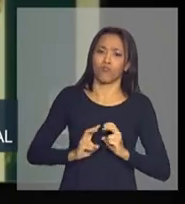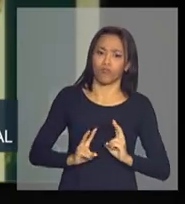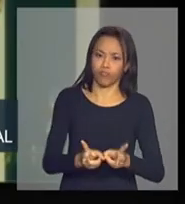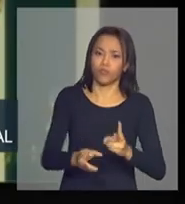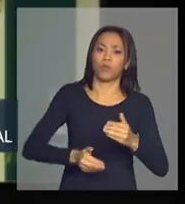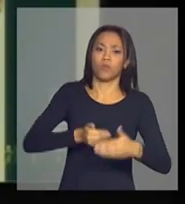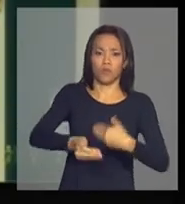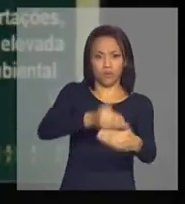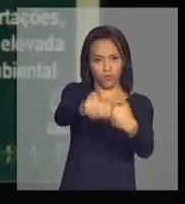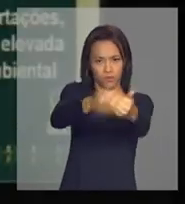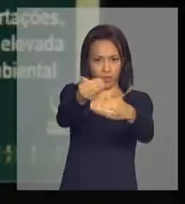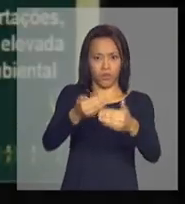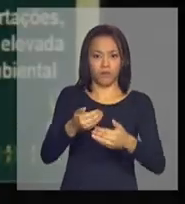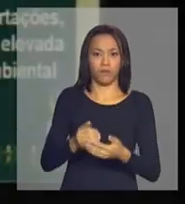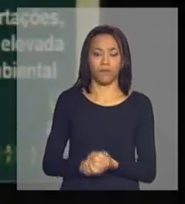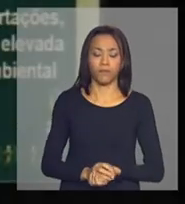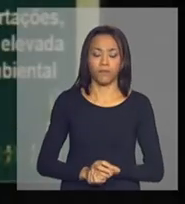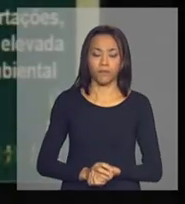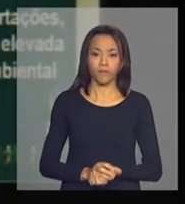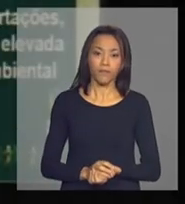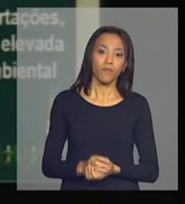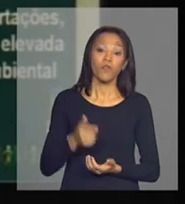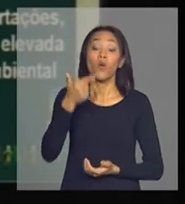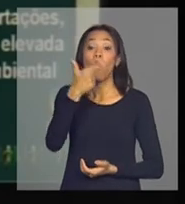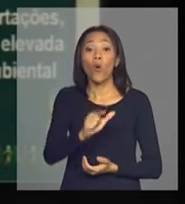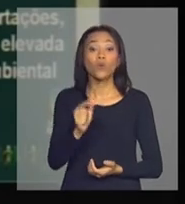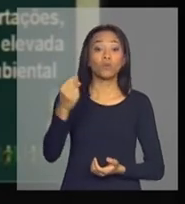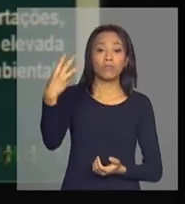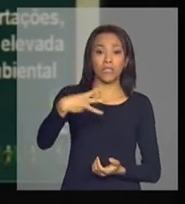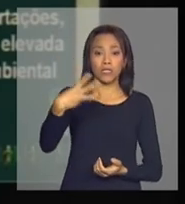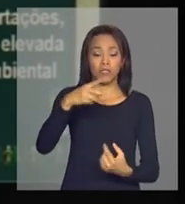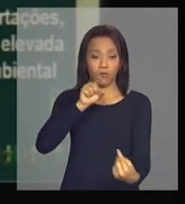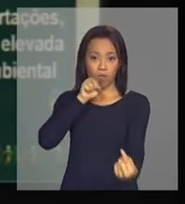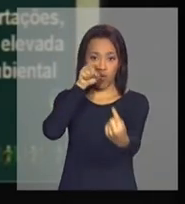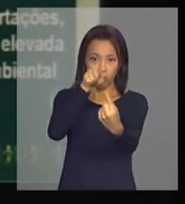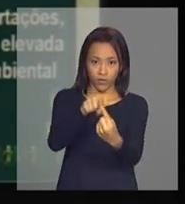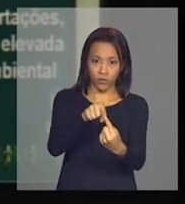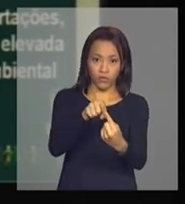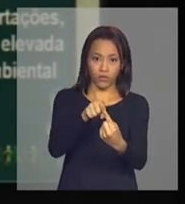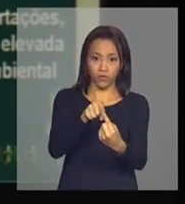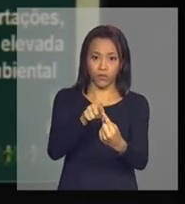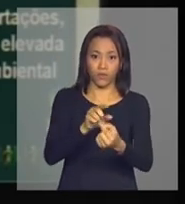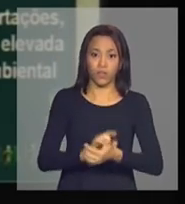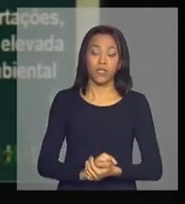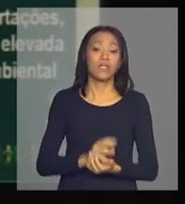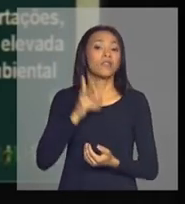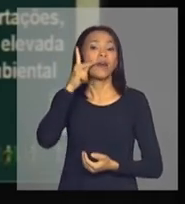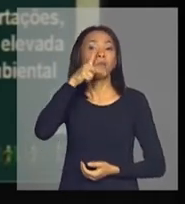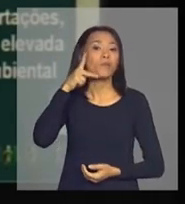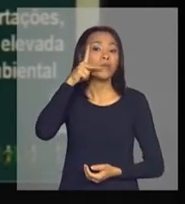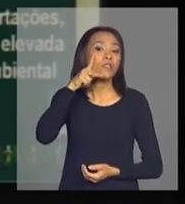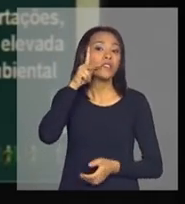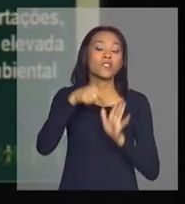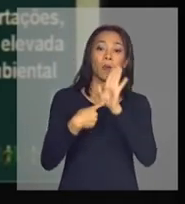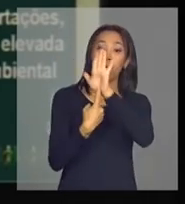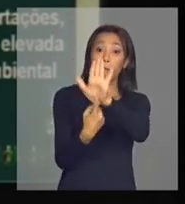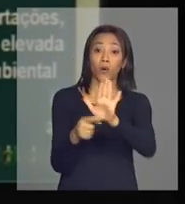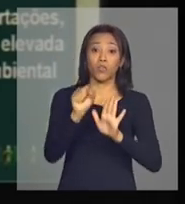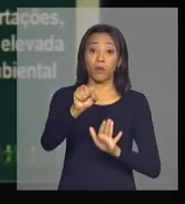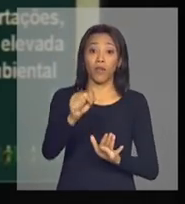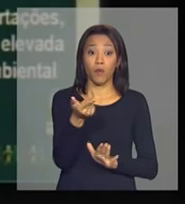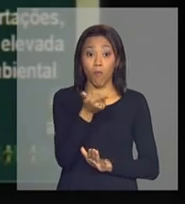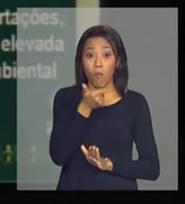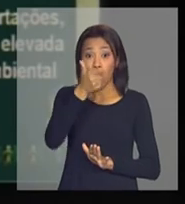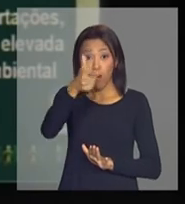crescimento mais equilibrado. Um terceiro grande objetivo da política se refere a uma